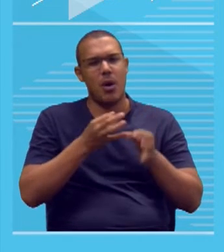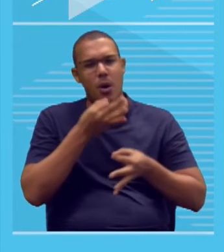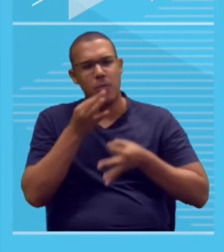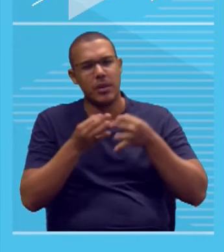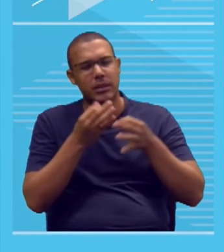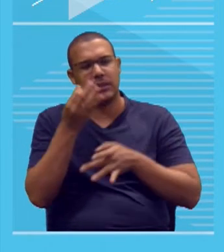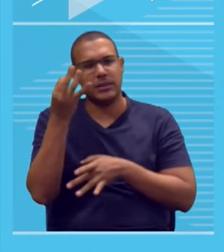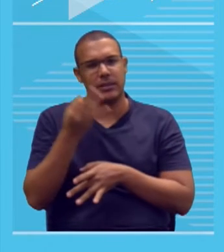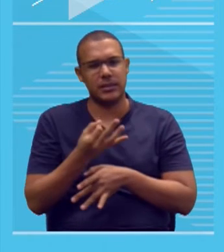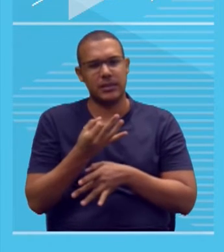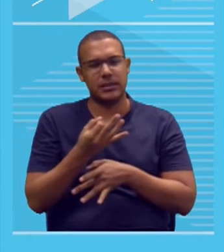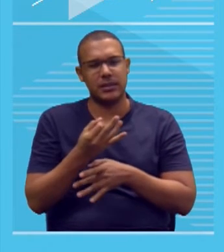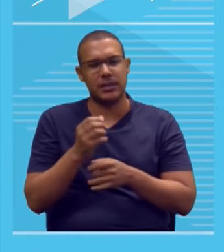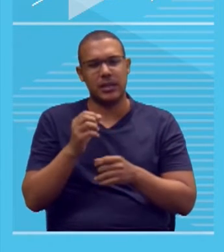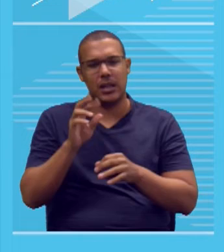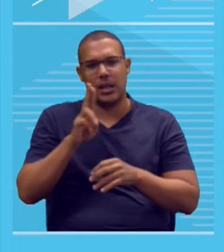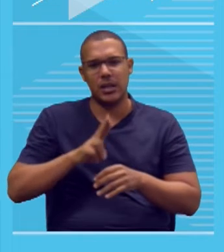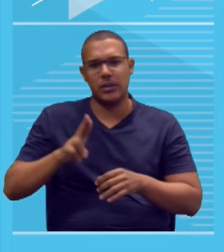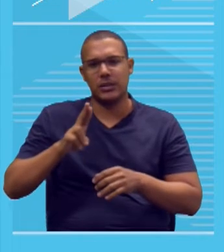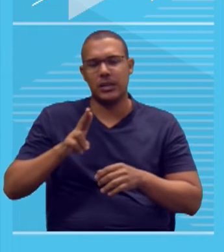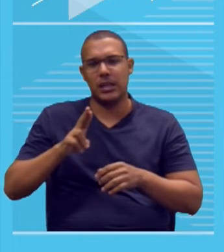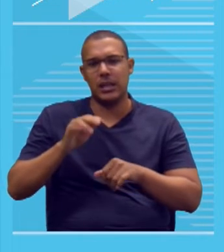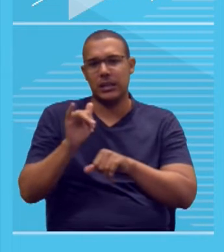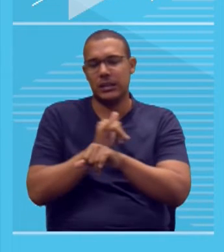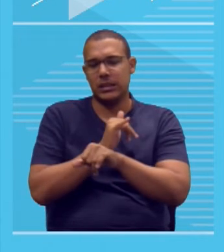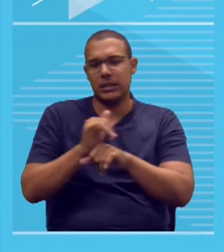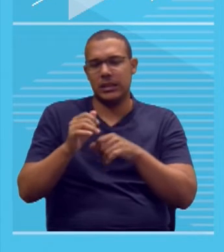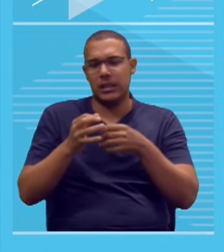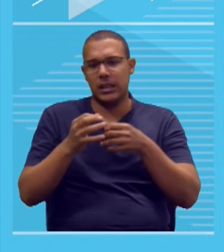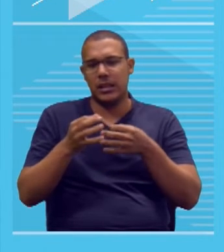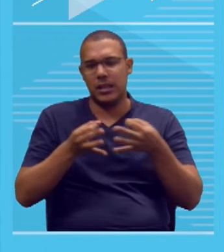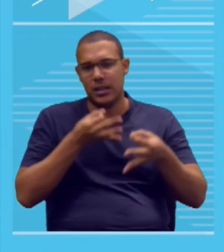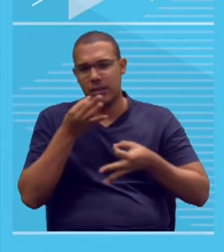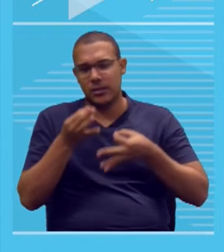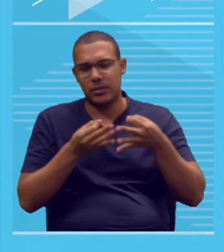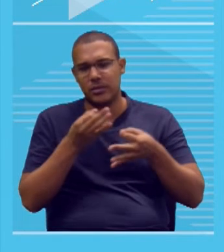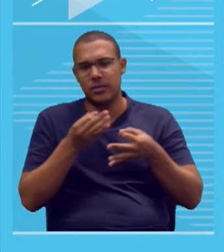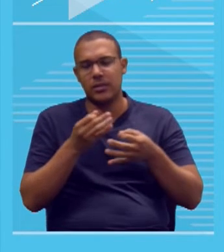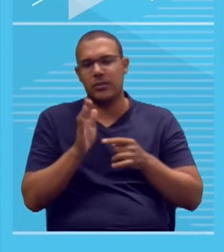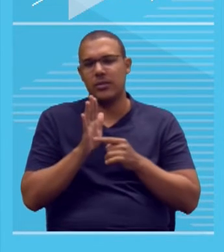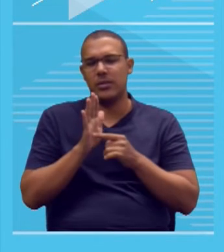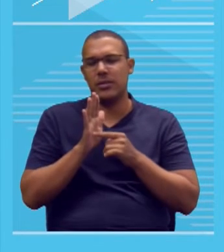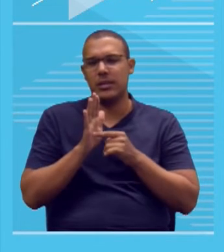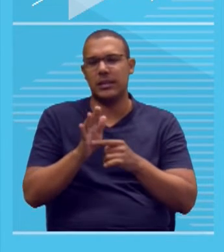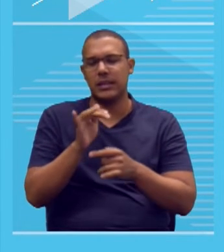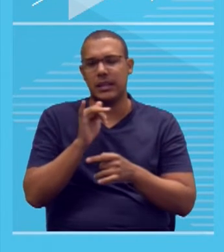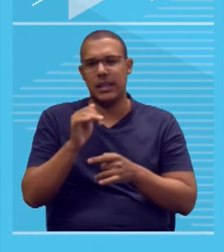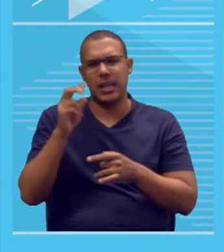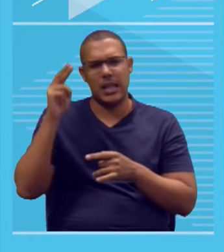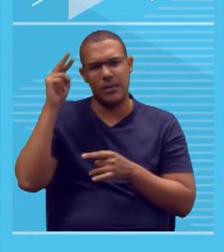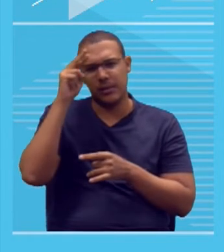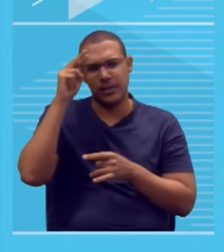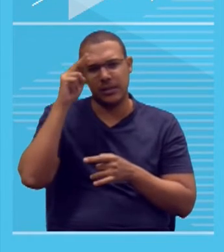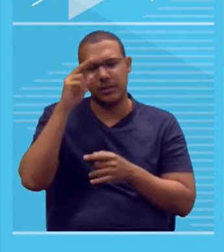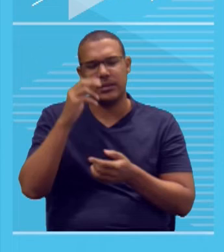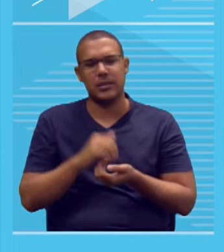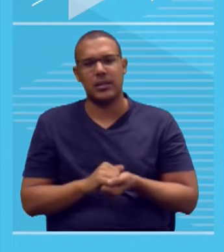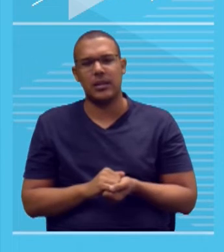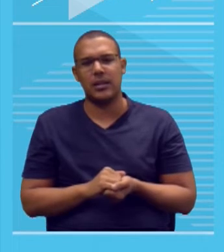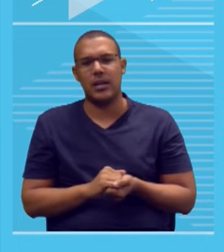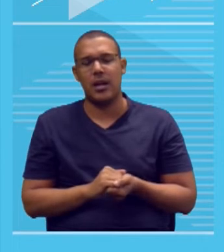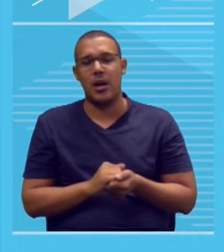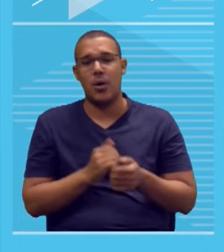eu diversifiquei as estratégias argumentativas, vou usar o quê? Exemplificação, alusão histórica, argumento de autoridade,